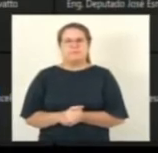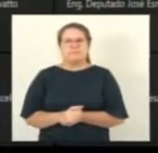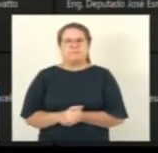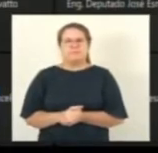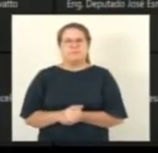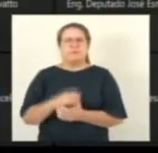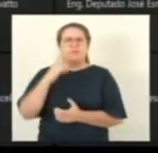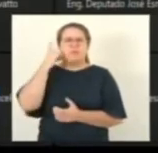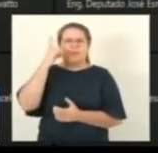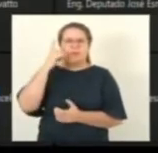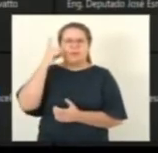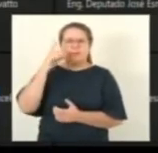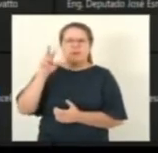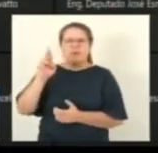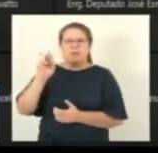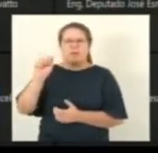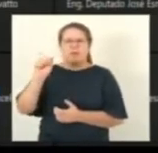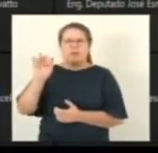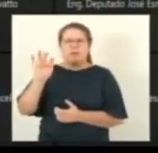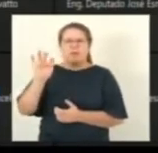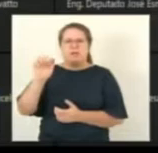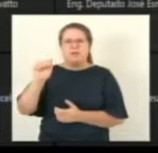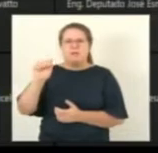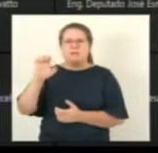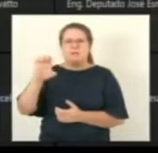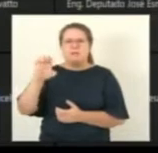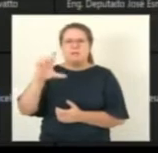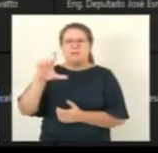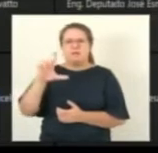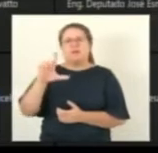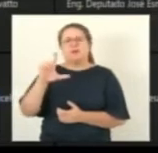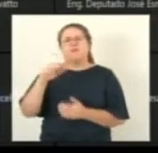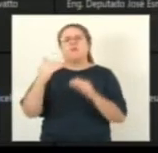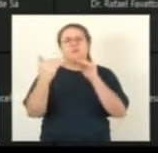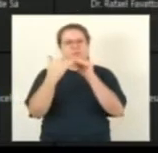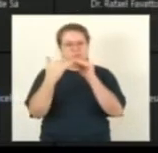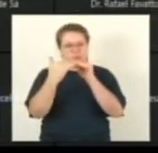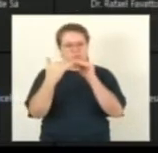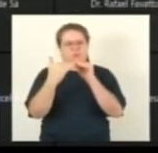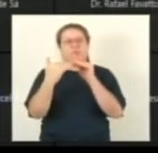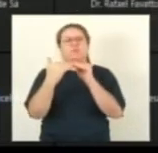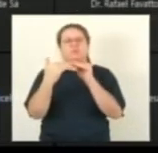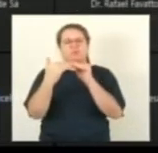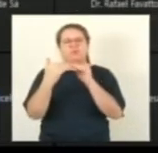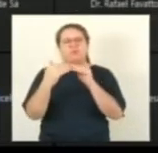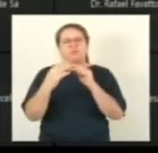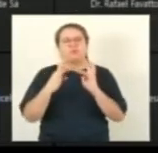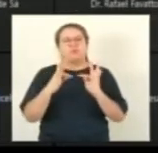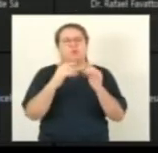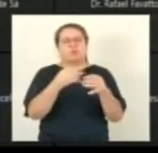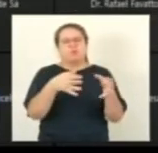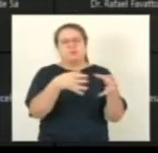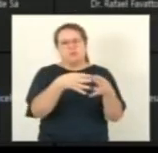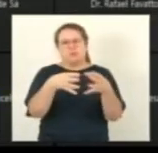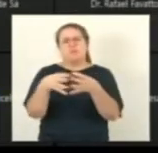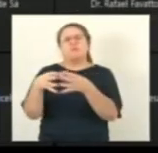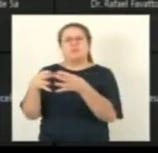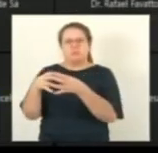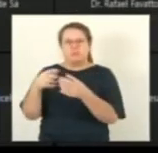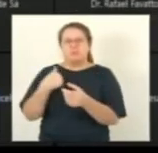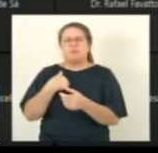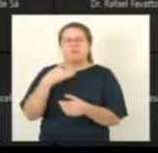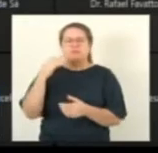deputado Doutor Rafael qual o relator deputado Andim e nas demais comissões também que participam